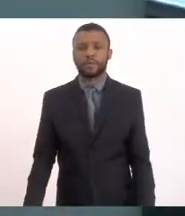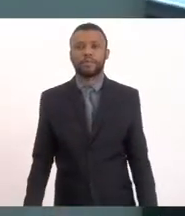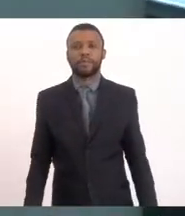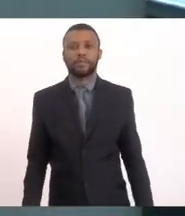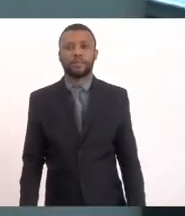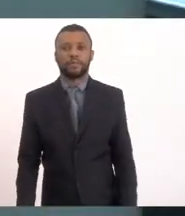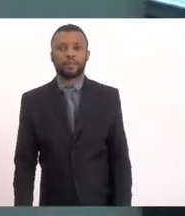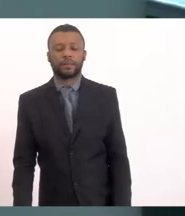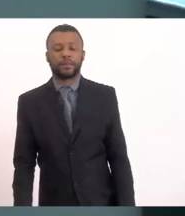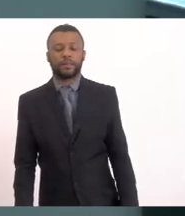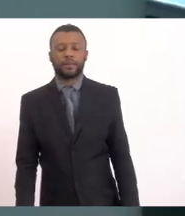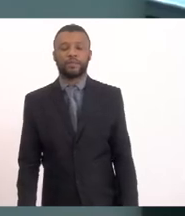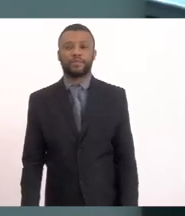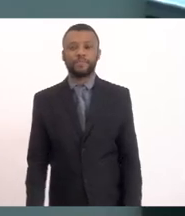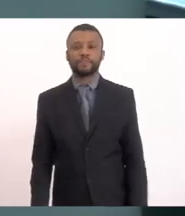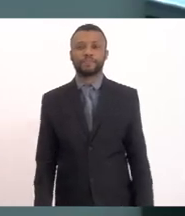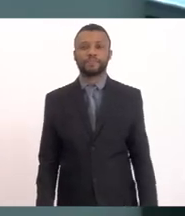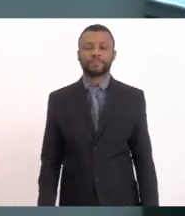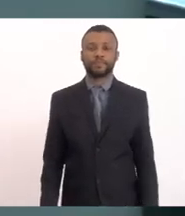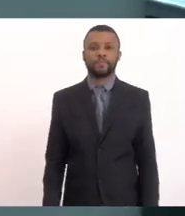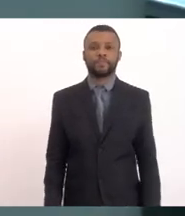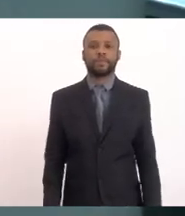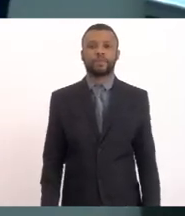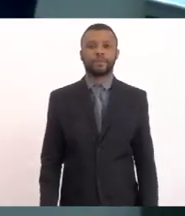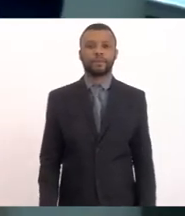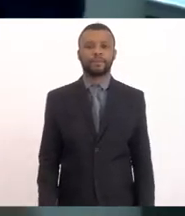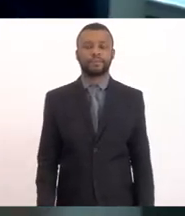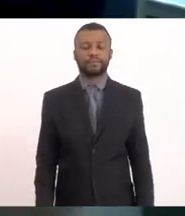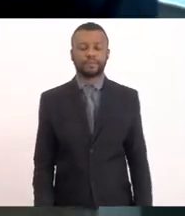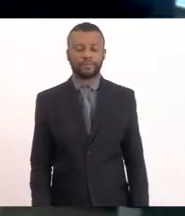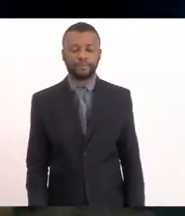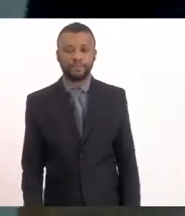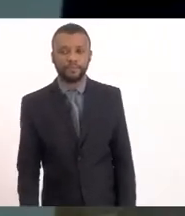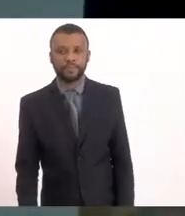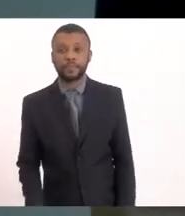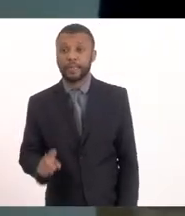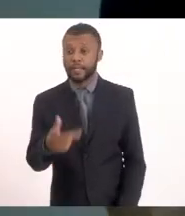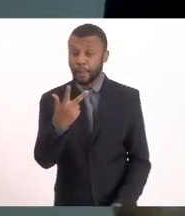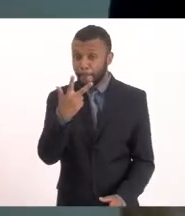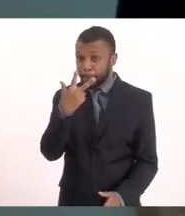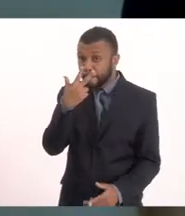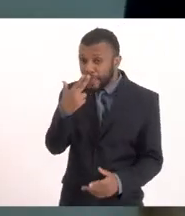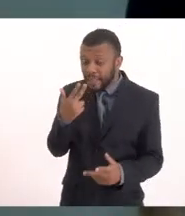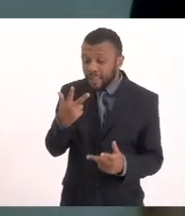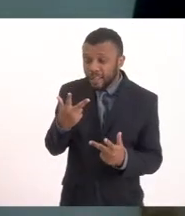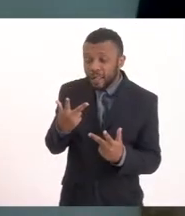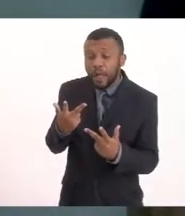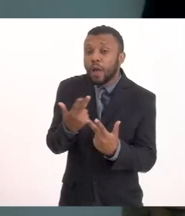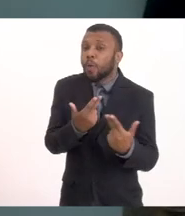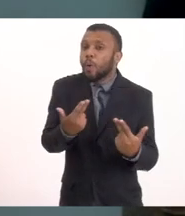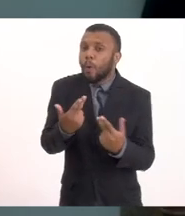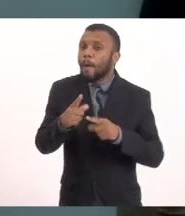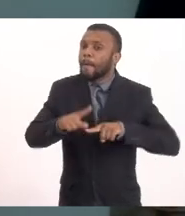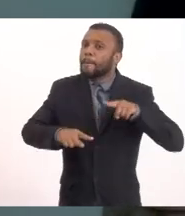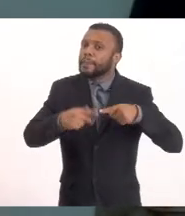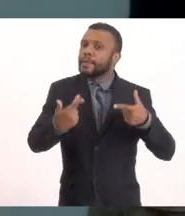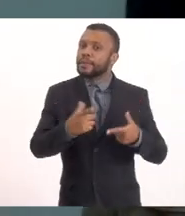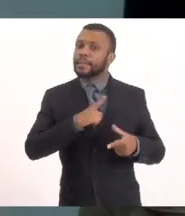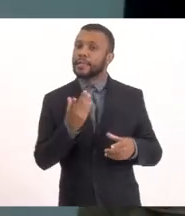material espalhado Que não É muito diferente Do material que encontraram Na praia Pode passar